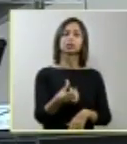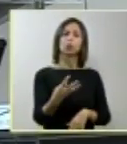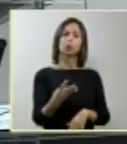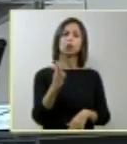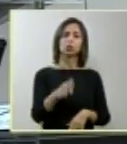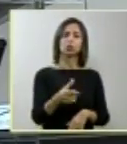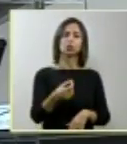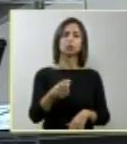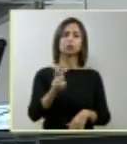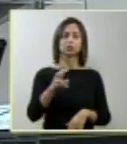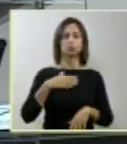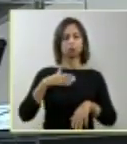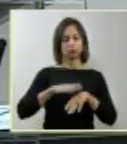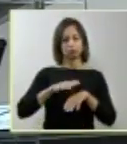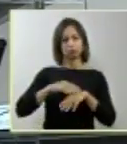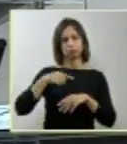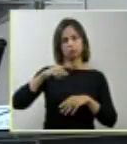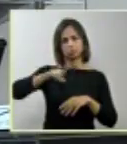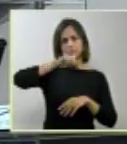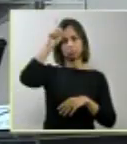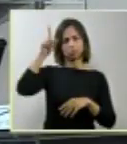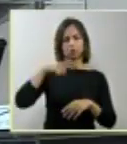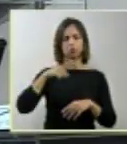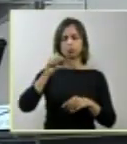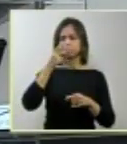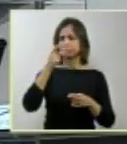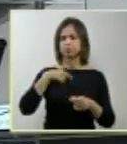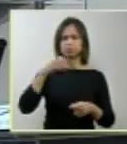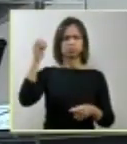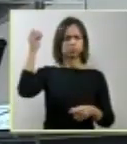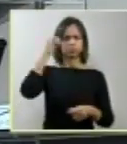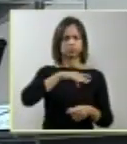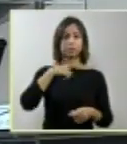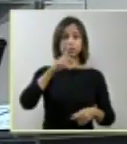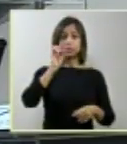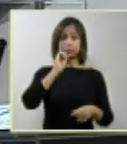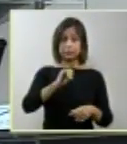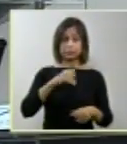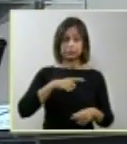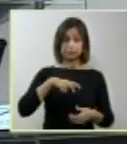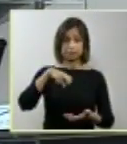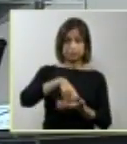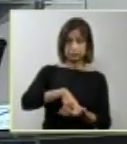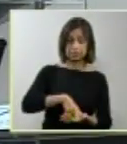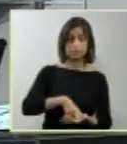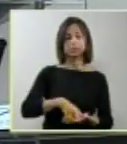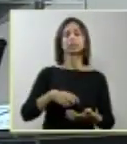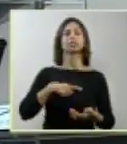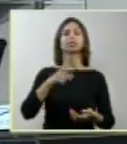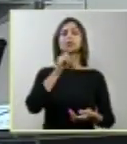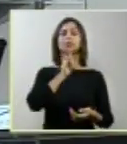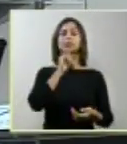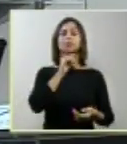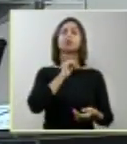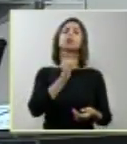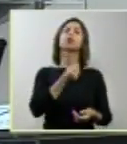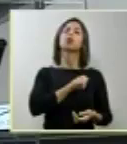2005, de minha autoria, que visa criminalizar o aborto em caso de estupro, que é a nossa legislação, o Código Penal,